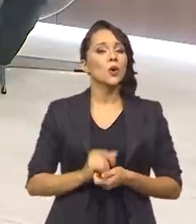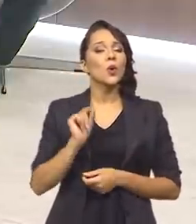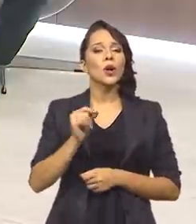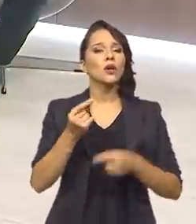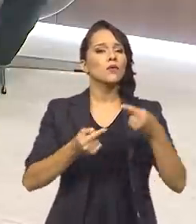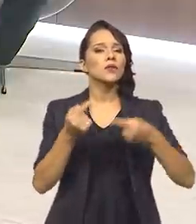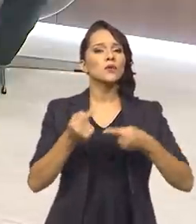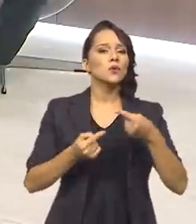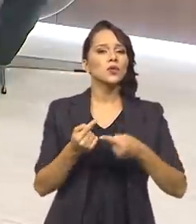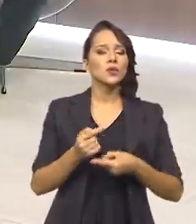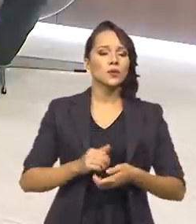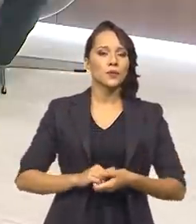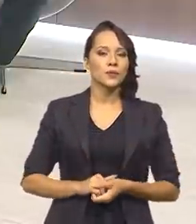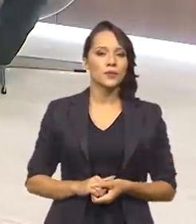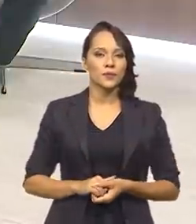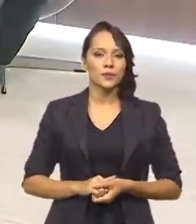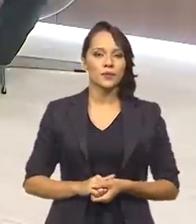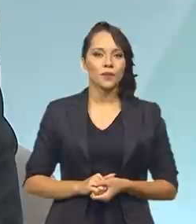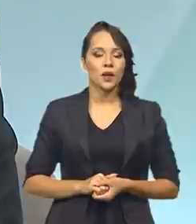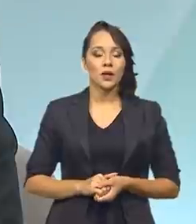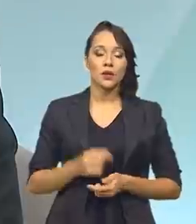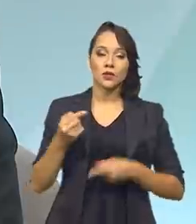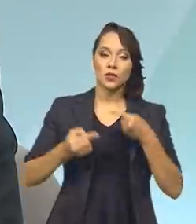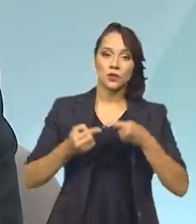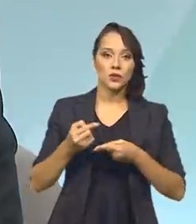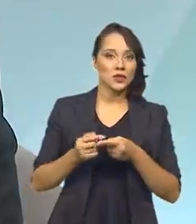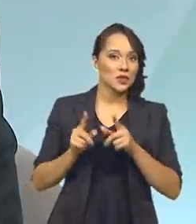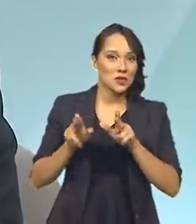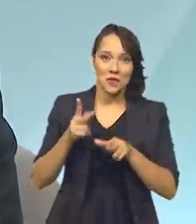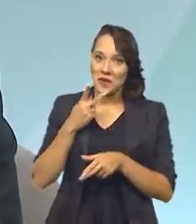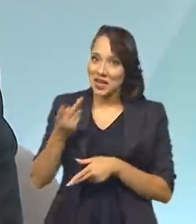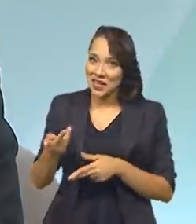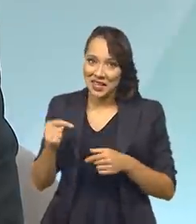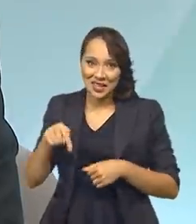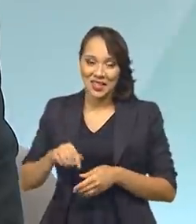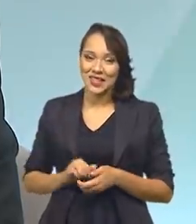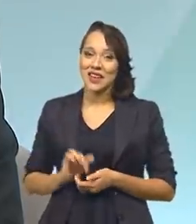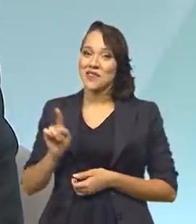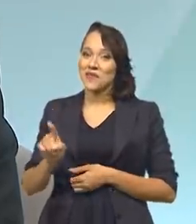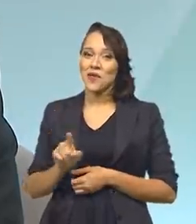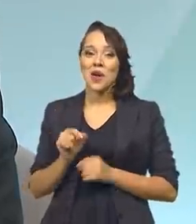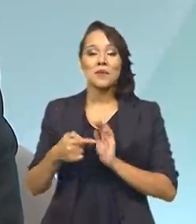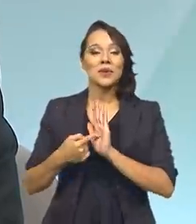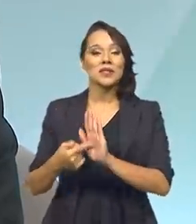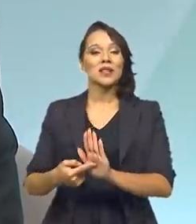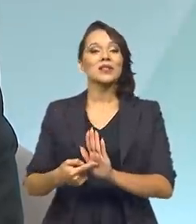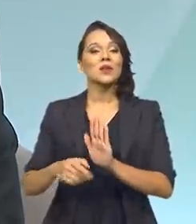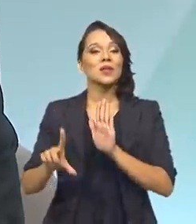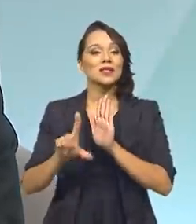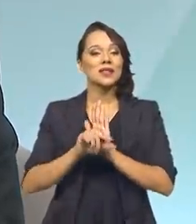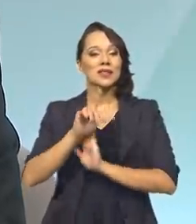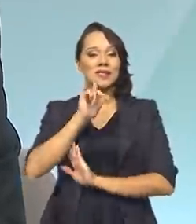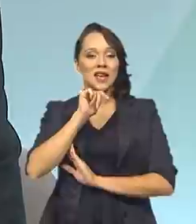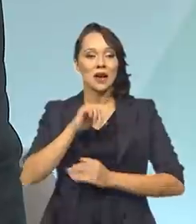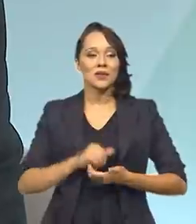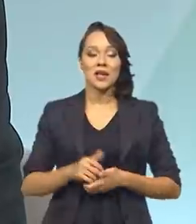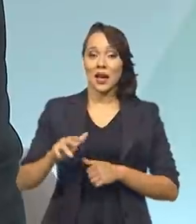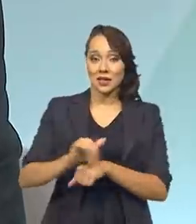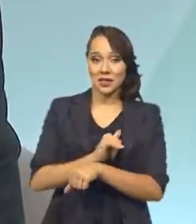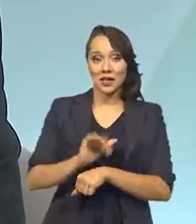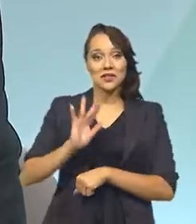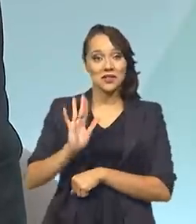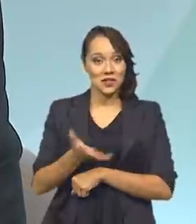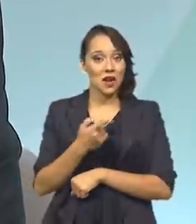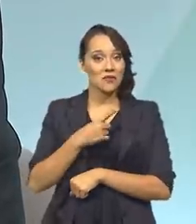discutido por lá, ministro. Nós discutimos o que eu acabei de falar aqui, foi justamente a apresentação do marco hídrico, as ações que já